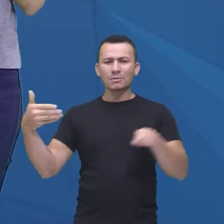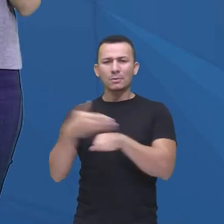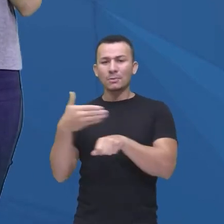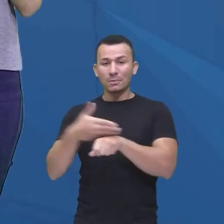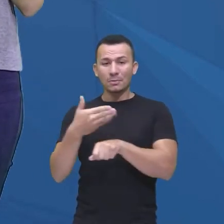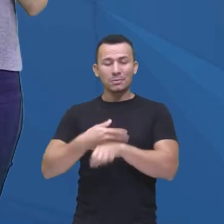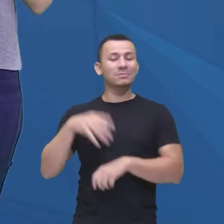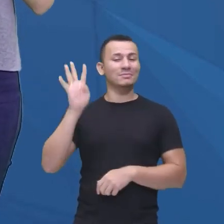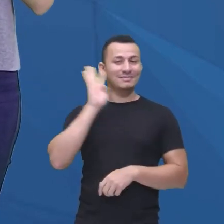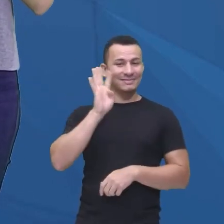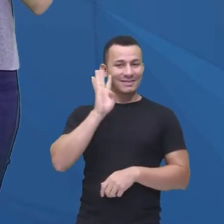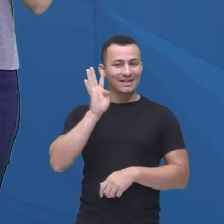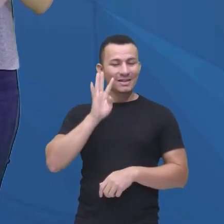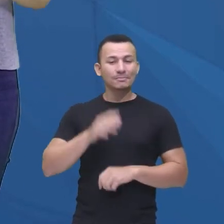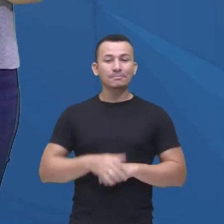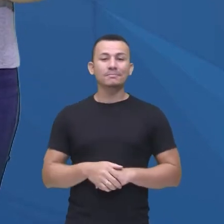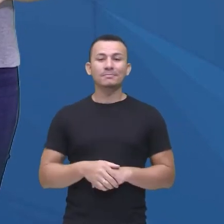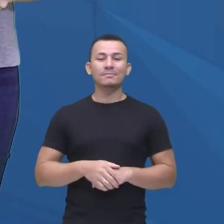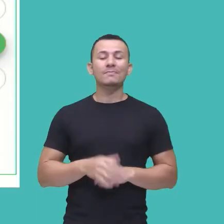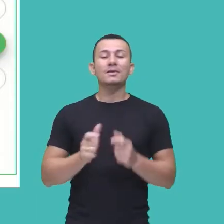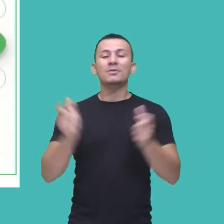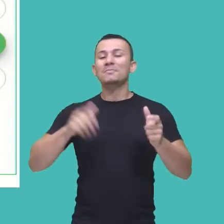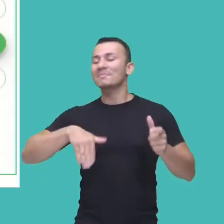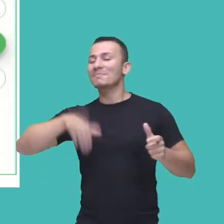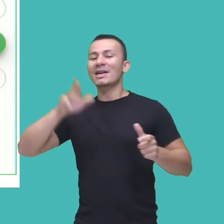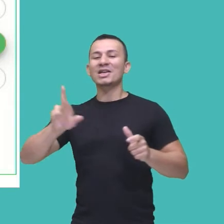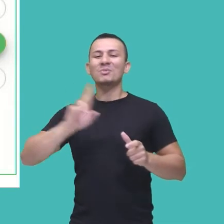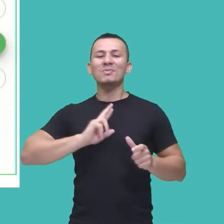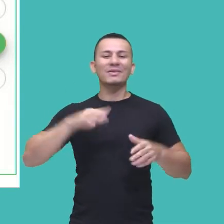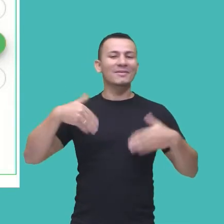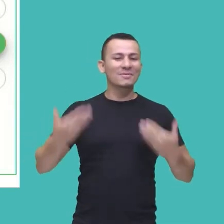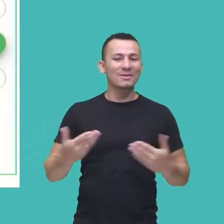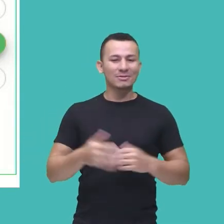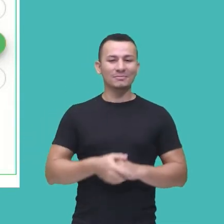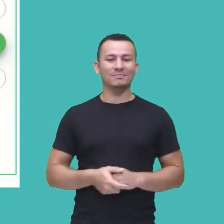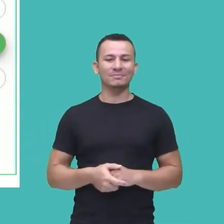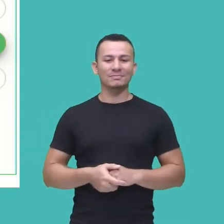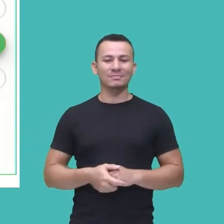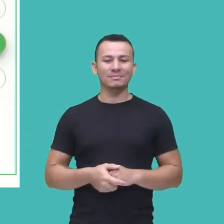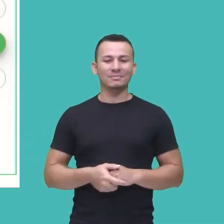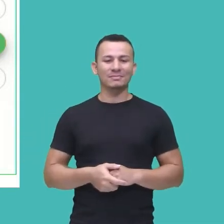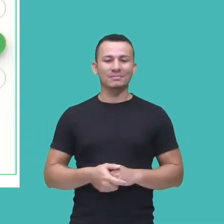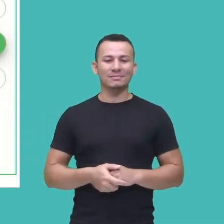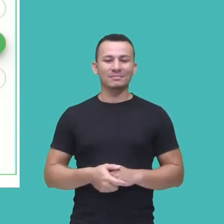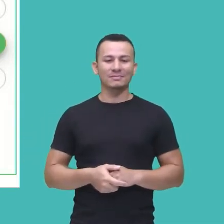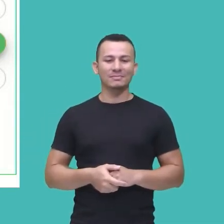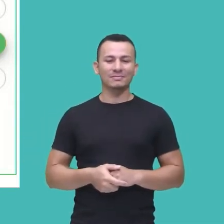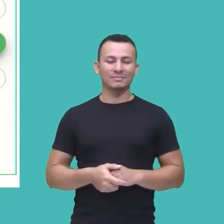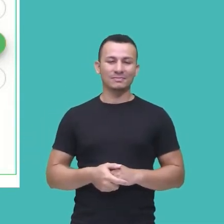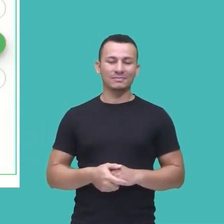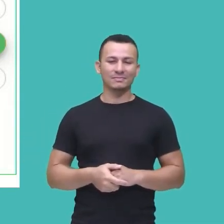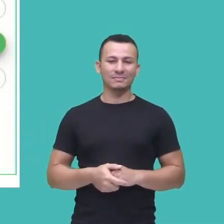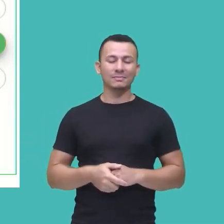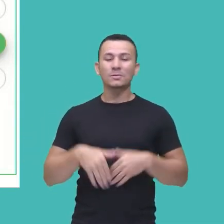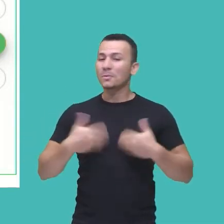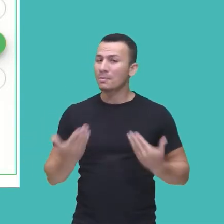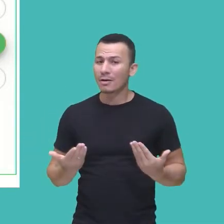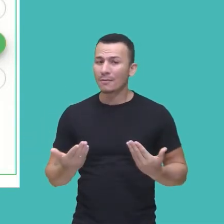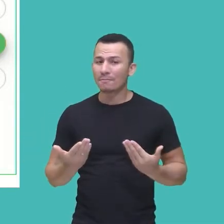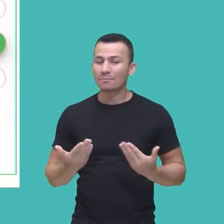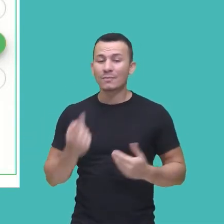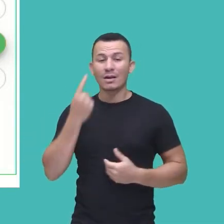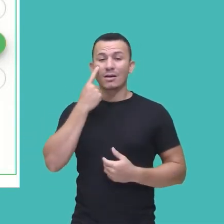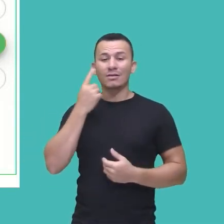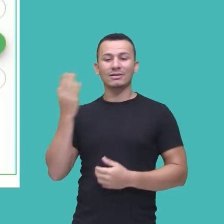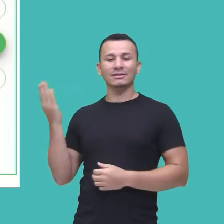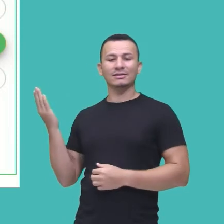e olha que legal, a maioria respondeu, a resposta correta que é, a, vamos lá diretora, tá aí na,